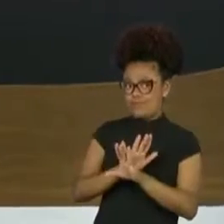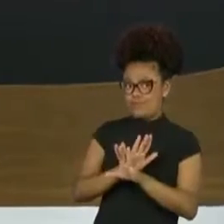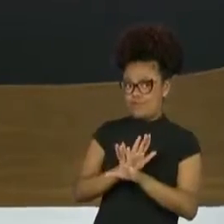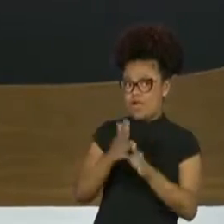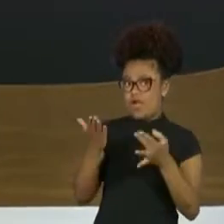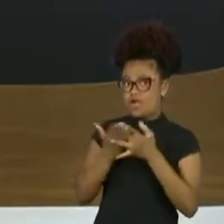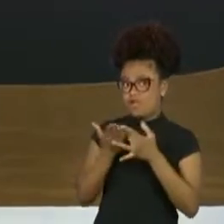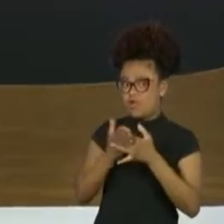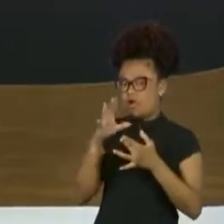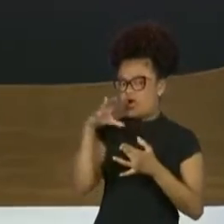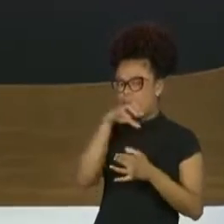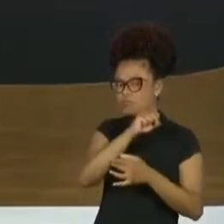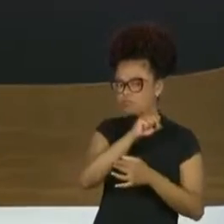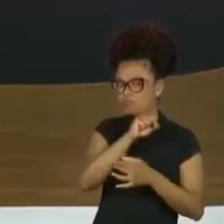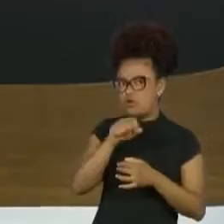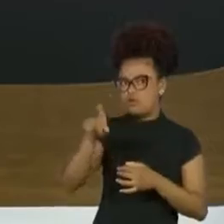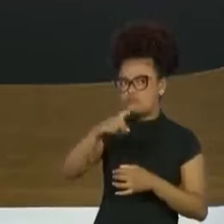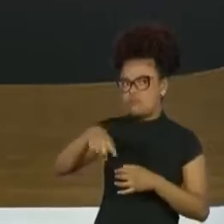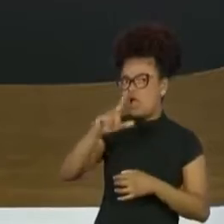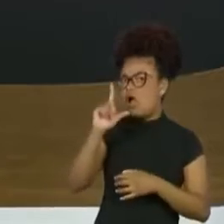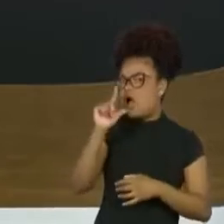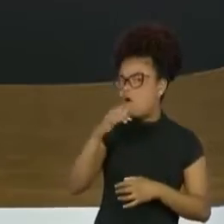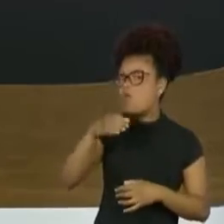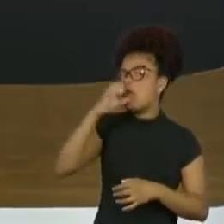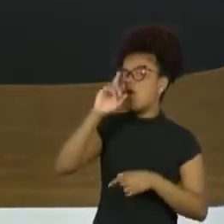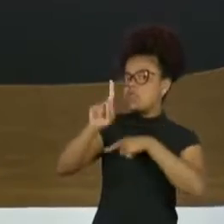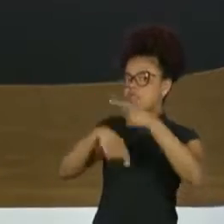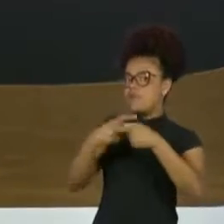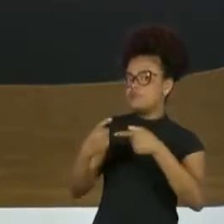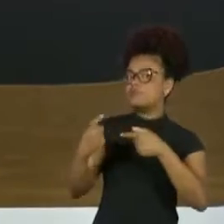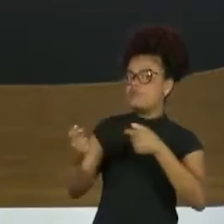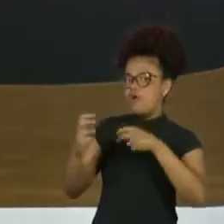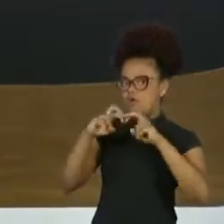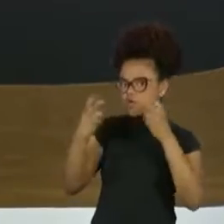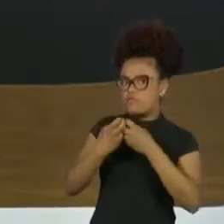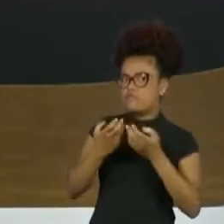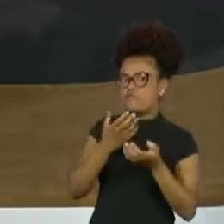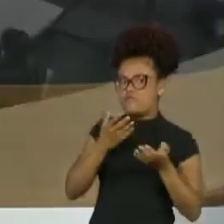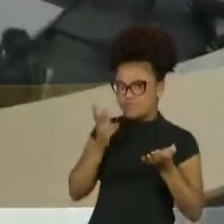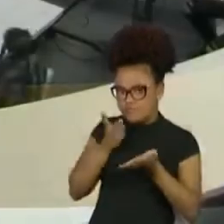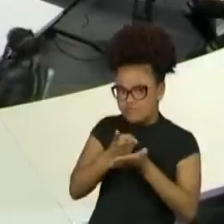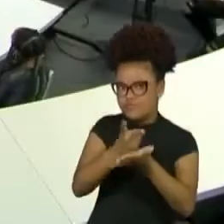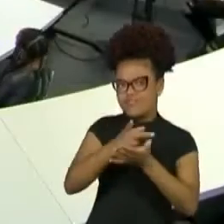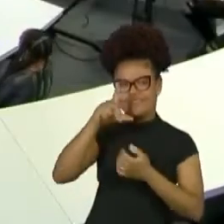intervalo, beber uma água e voltamos já já com mais Zezé Mota.